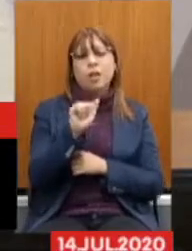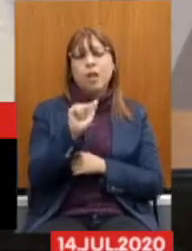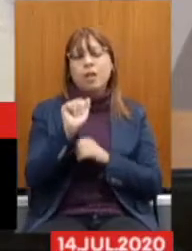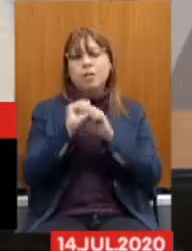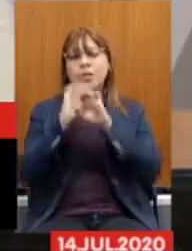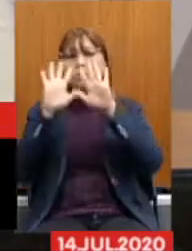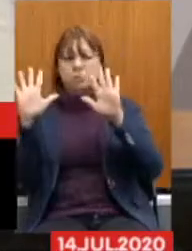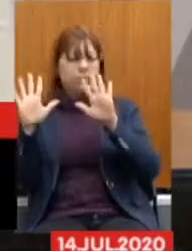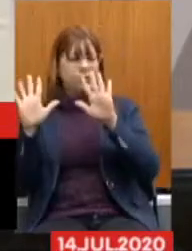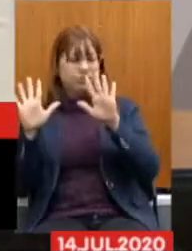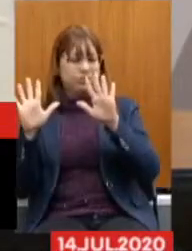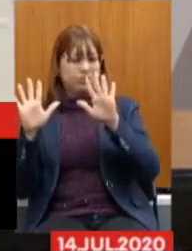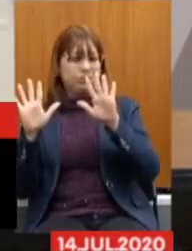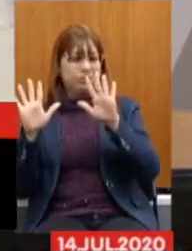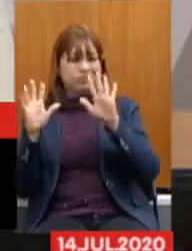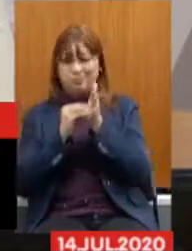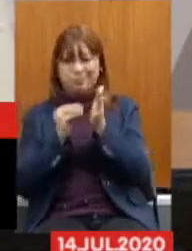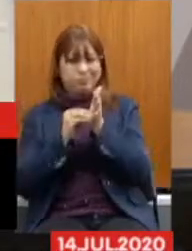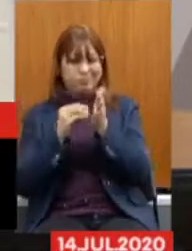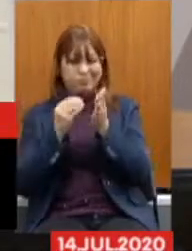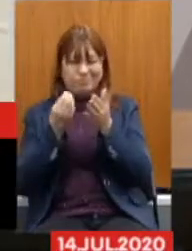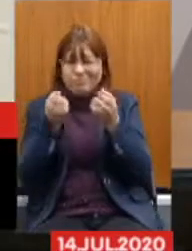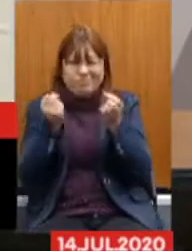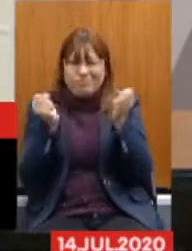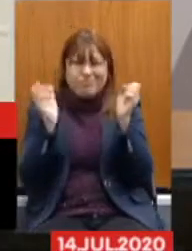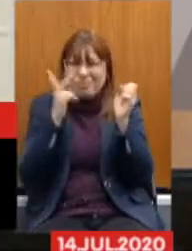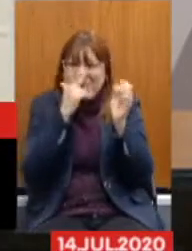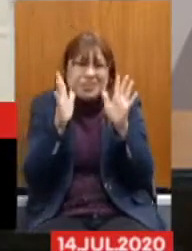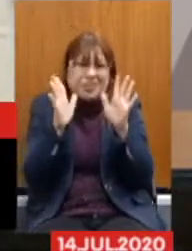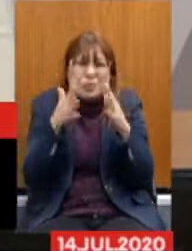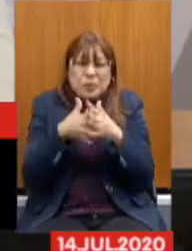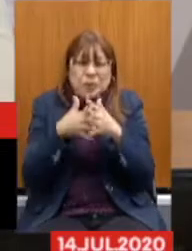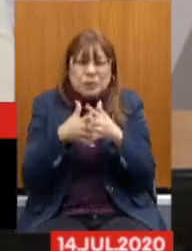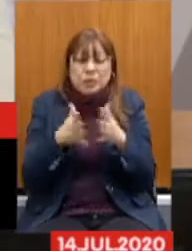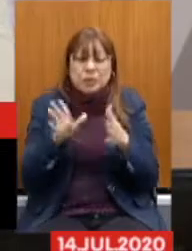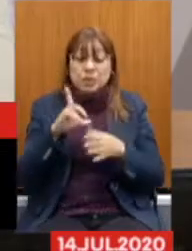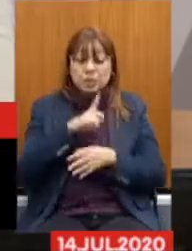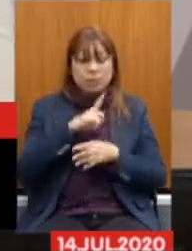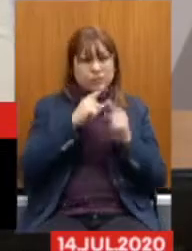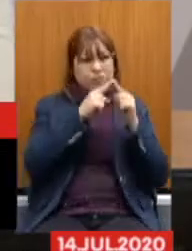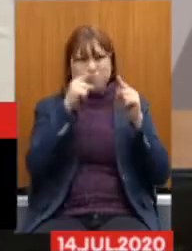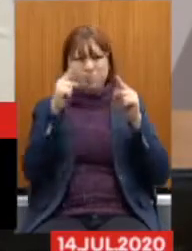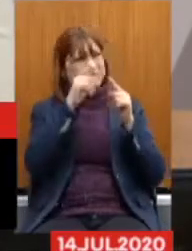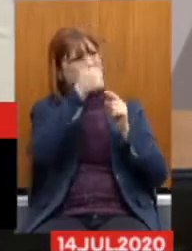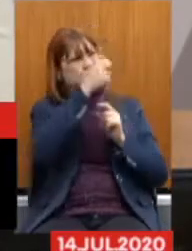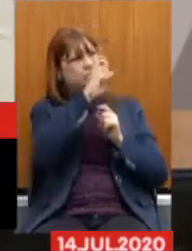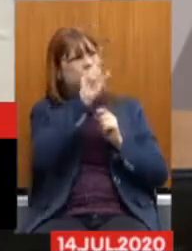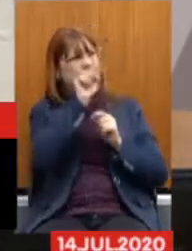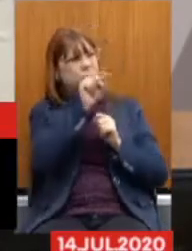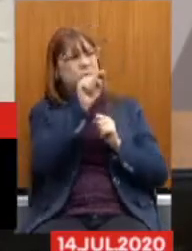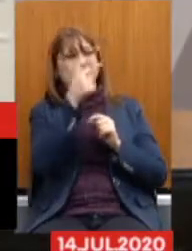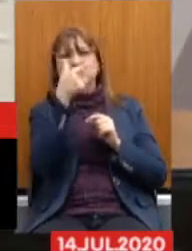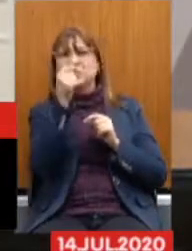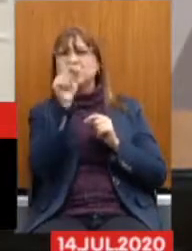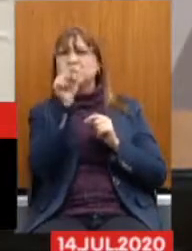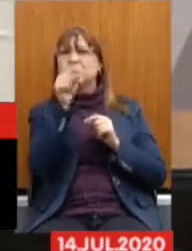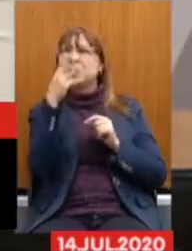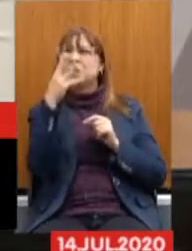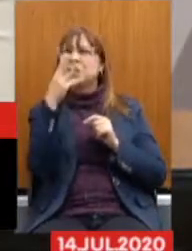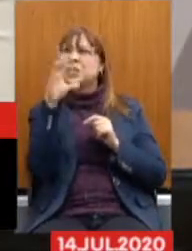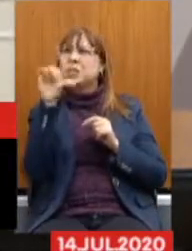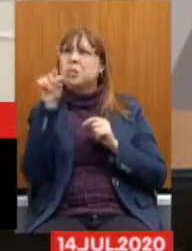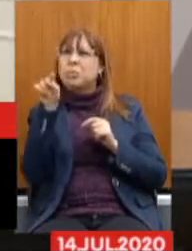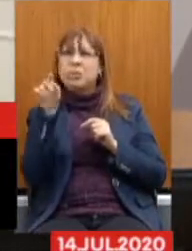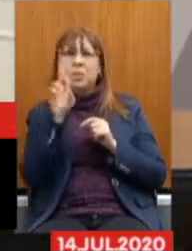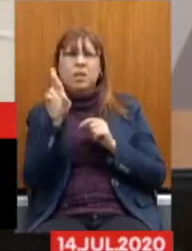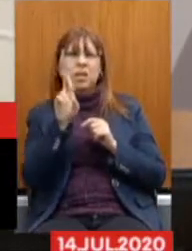tem ninguém Para esclarecer Achamos ontem Servidores Com salários De 15 mil 20 mil E 39 mil Reais Sem